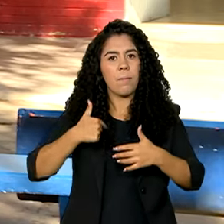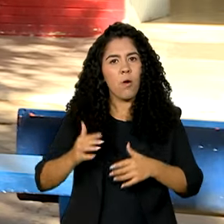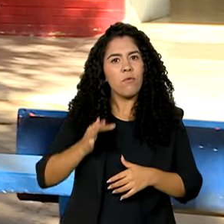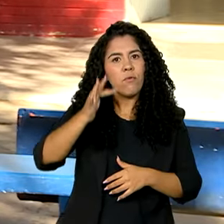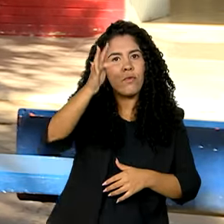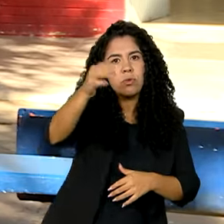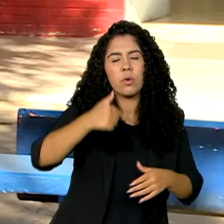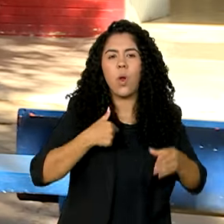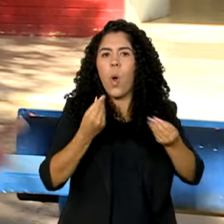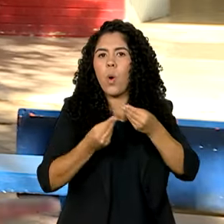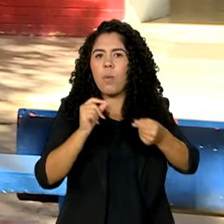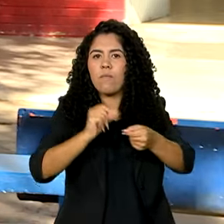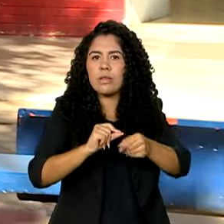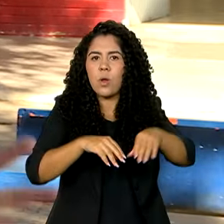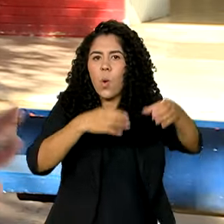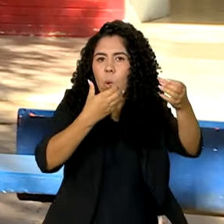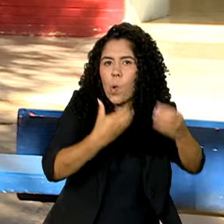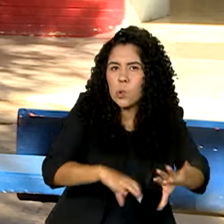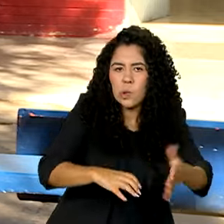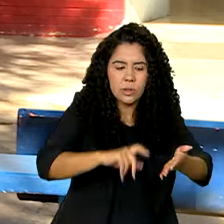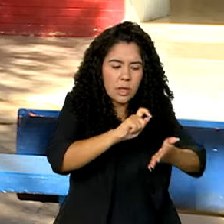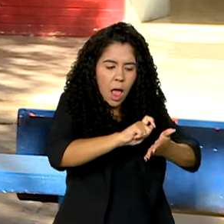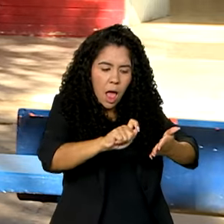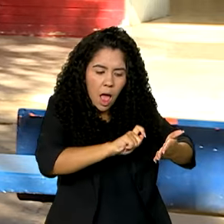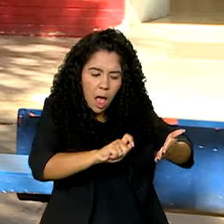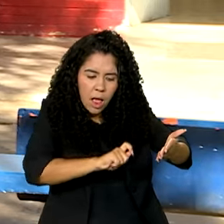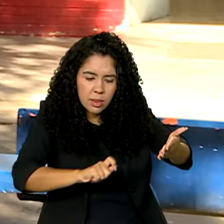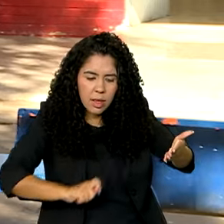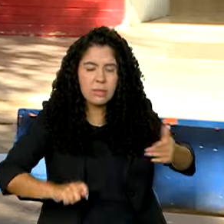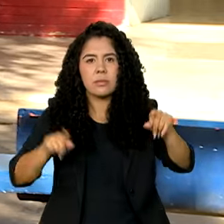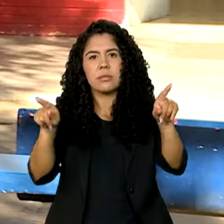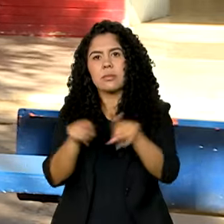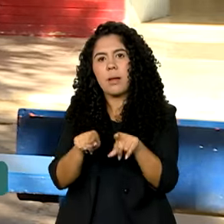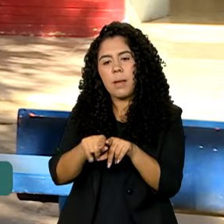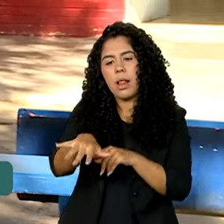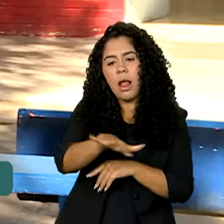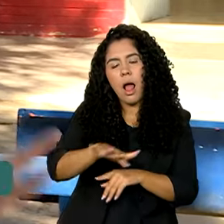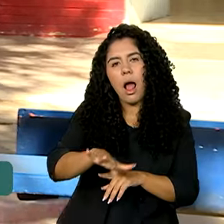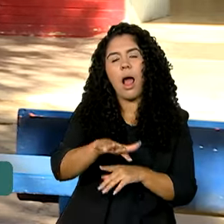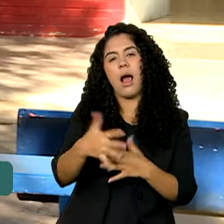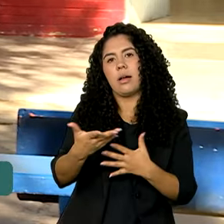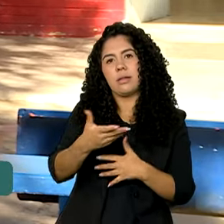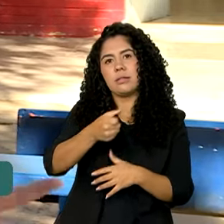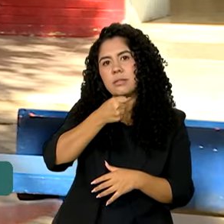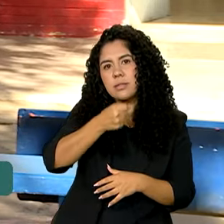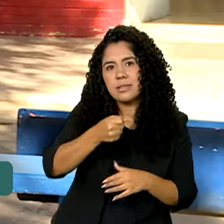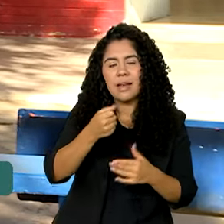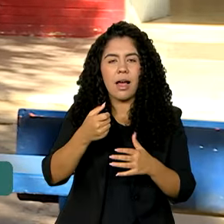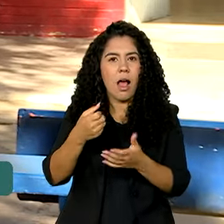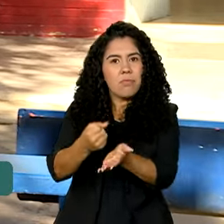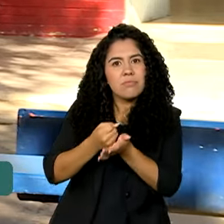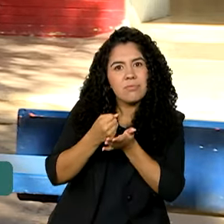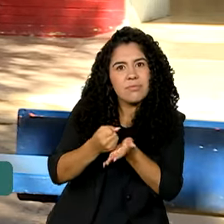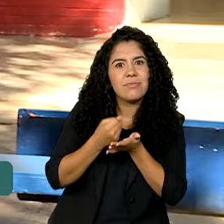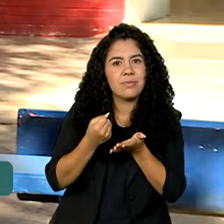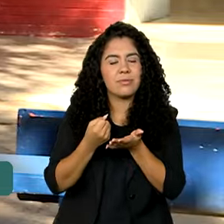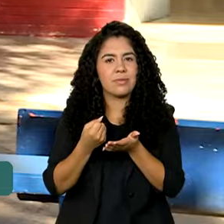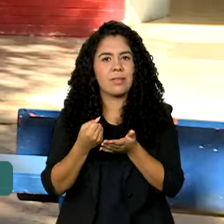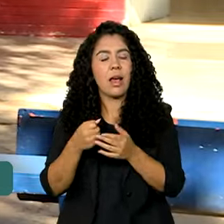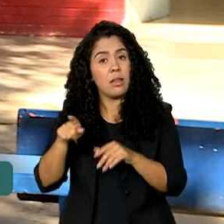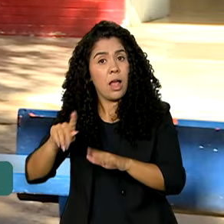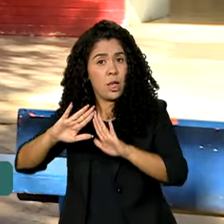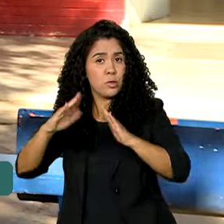concursos, nas aulas de teatro eles preparam a gente para fazer entrevistas de empregos, para ficar menos nervosos. A escola